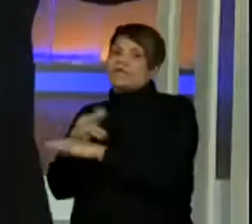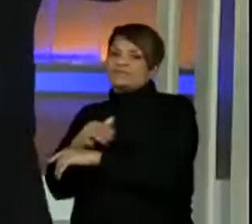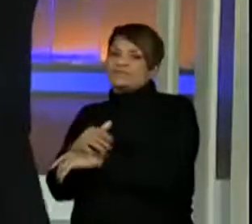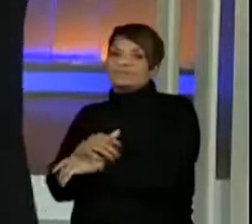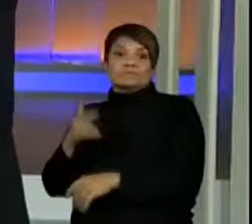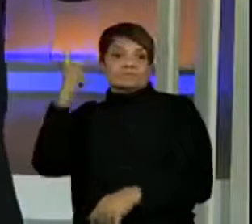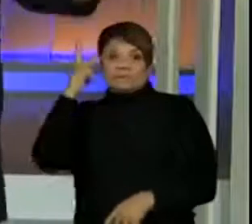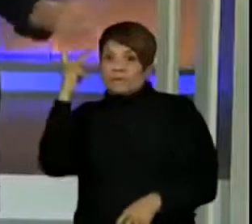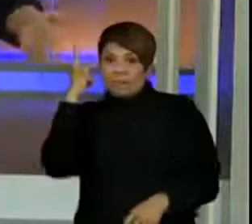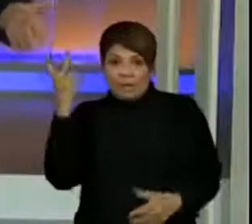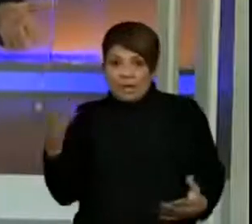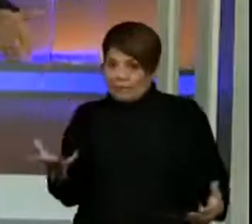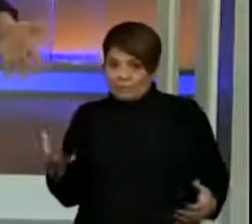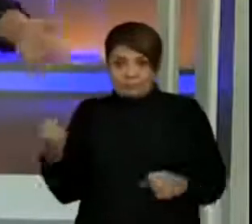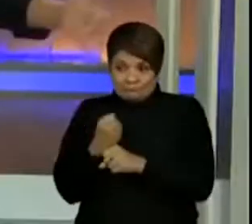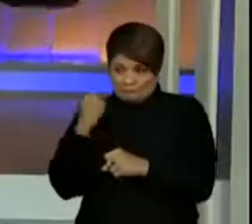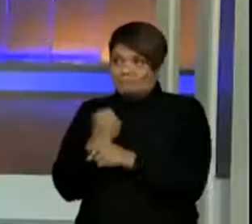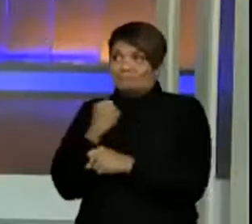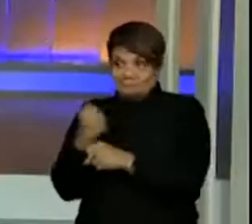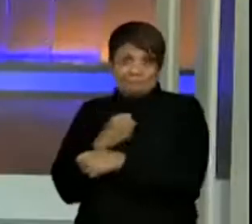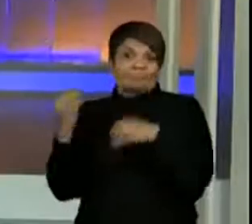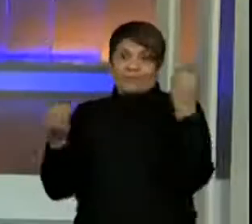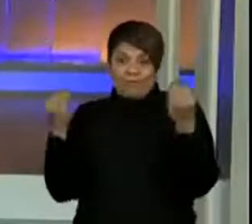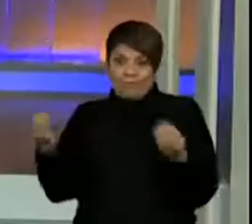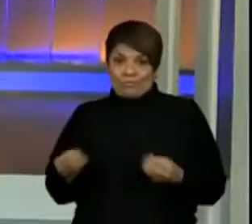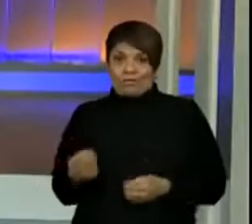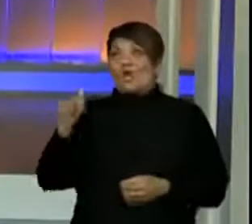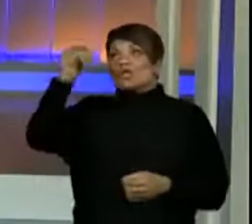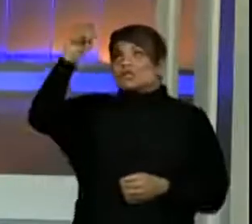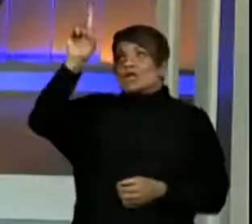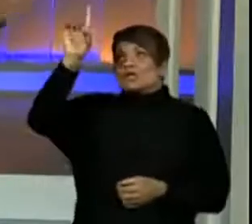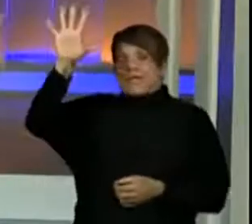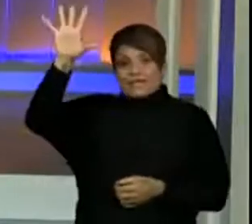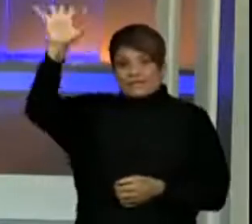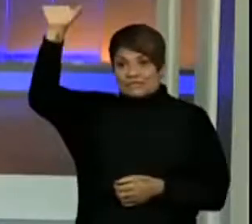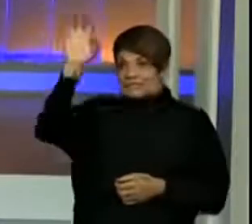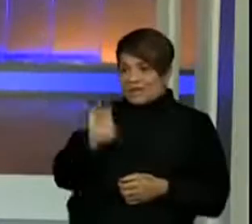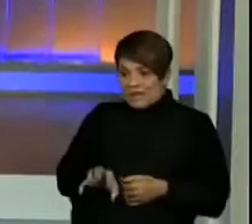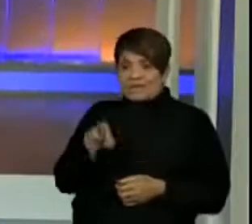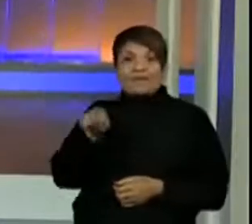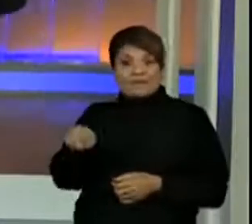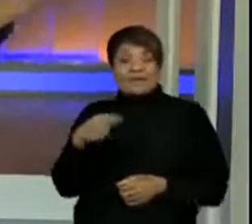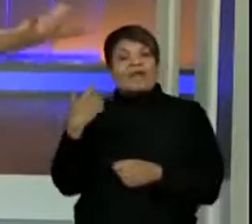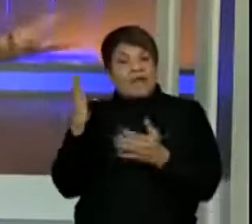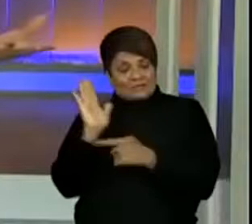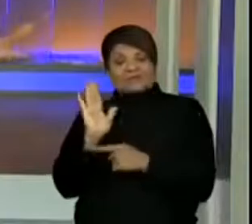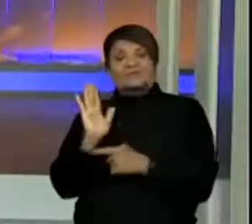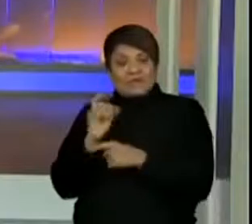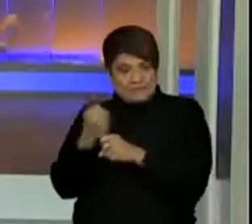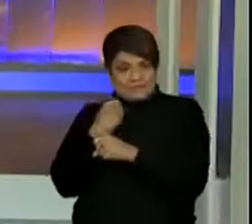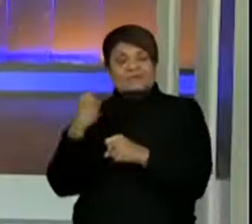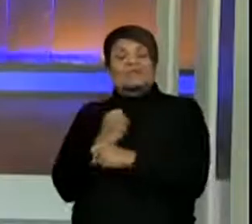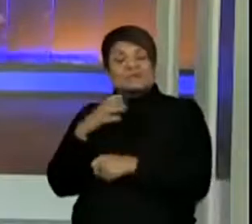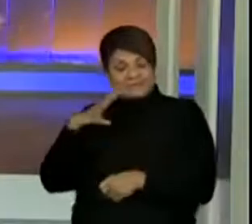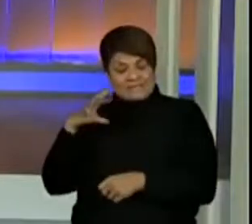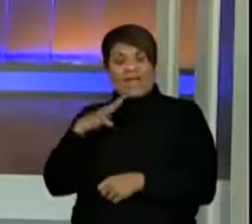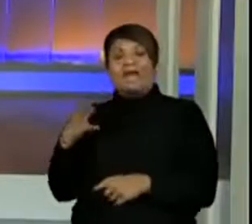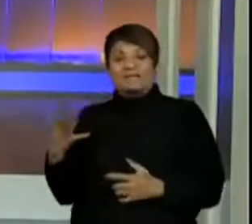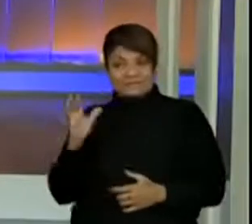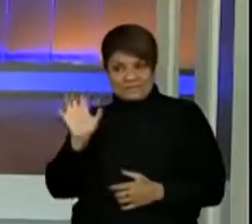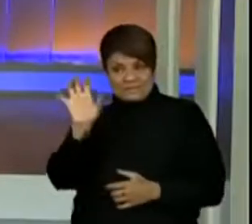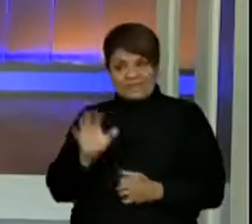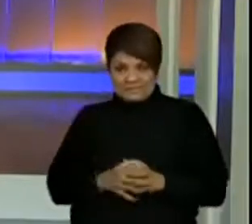construída dessa forma. O pessoal veio do Nordeste e ajudou a construir a nossa cidade, o nosso Estado.